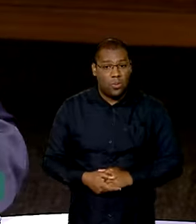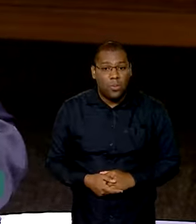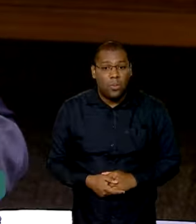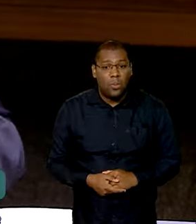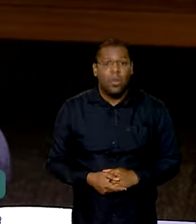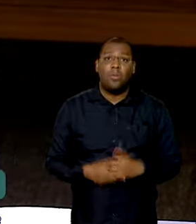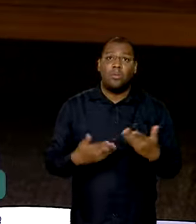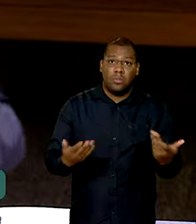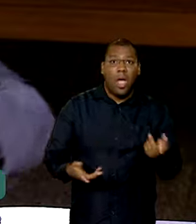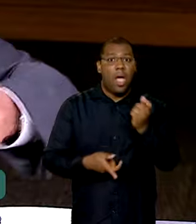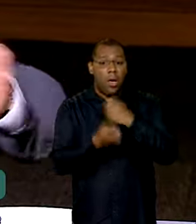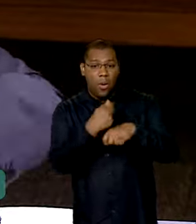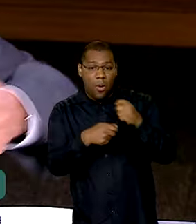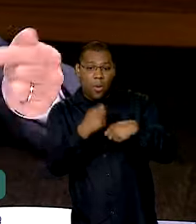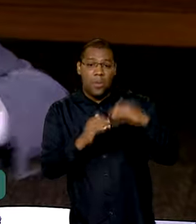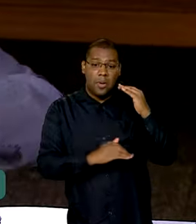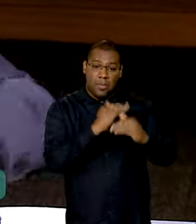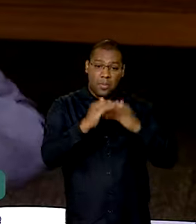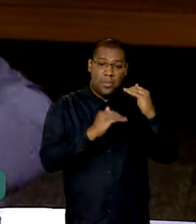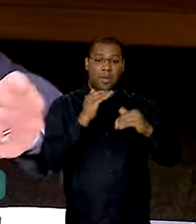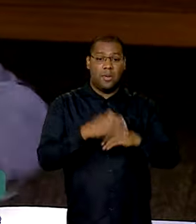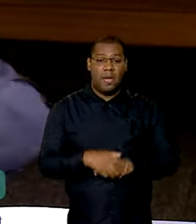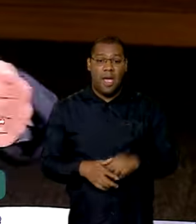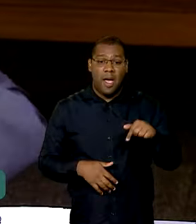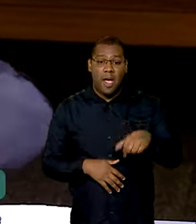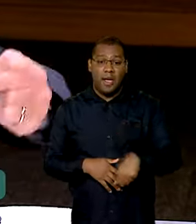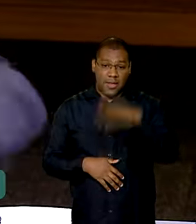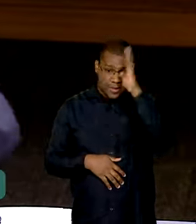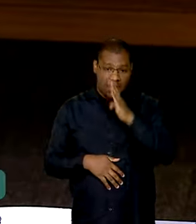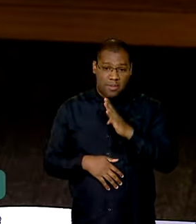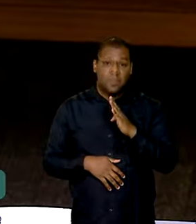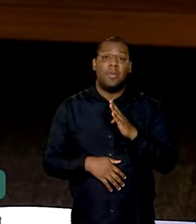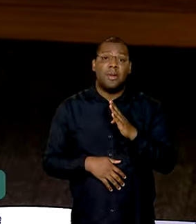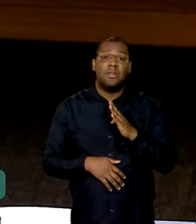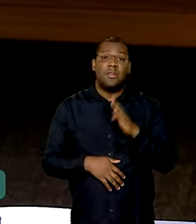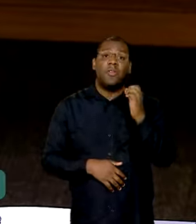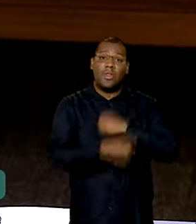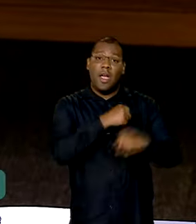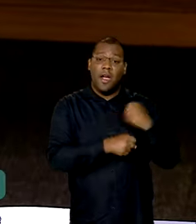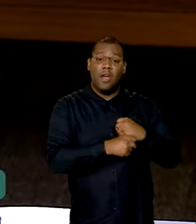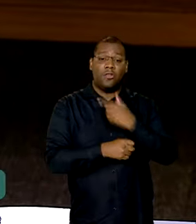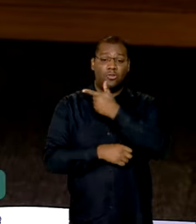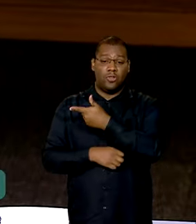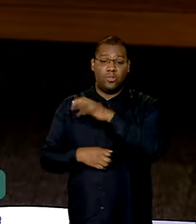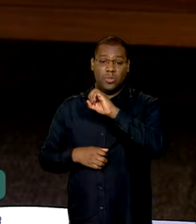coisas estão acontecendo. O Brasil foi o segundo país do mundo a receber investimento direto no ano passado.